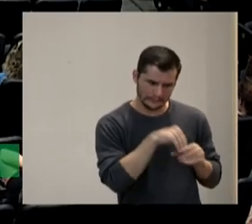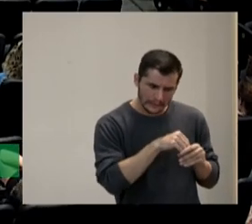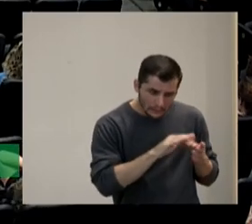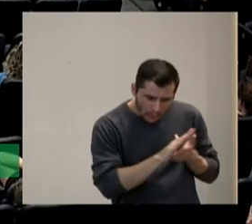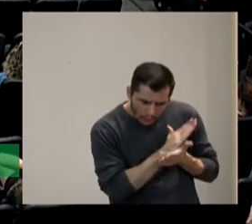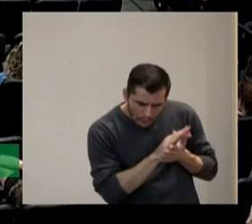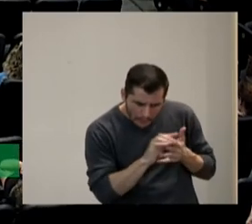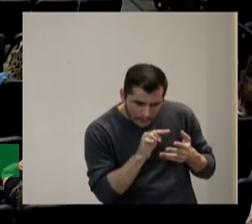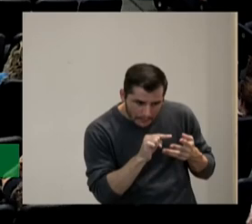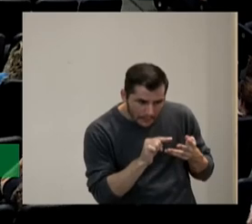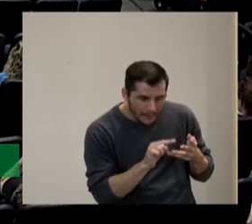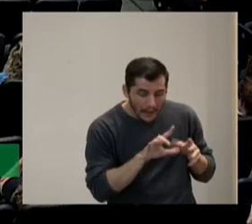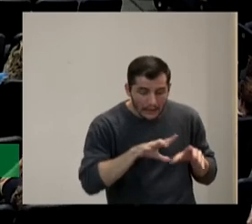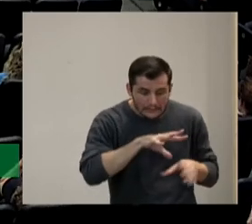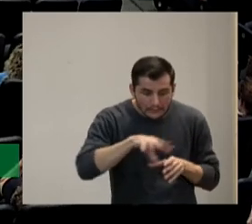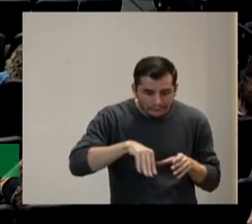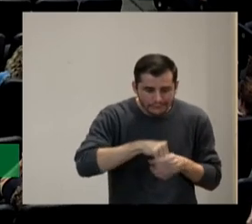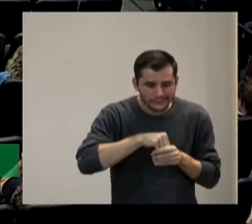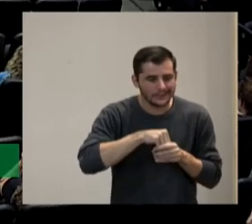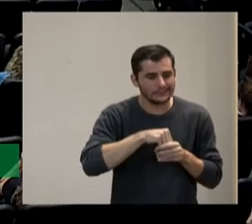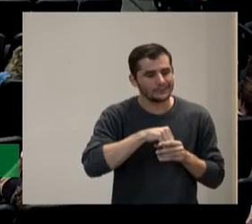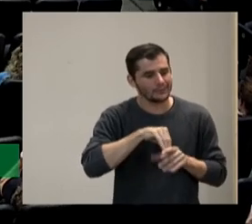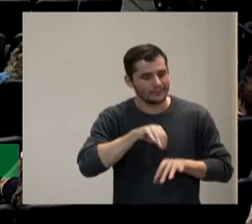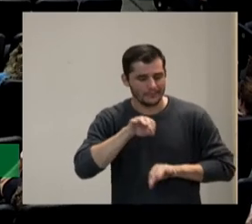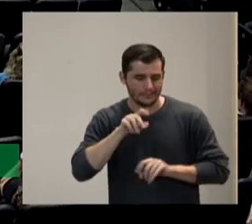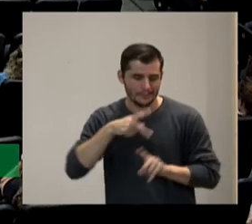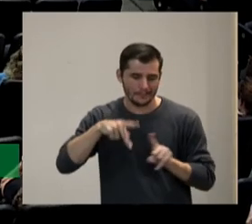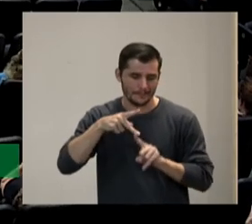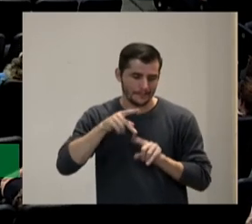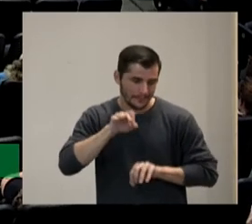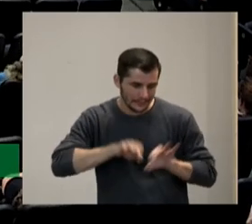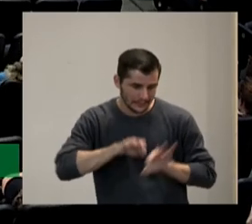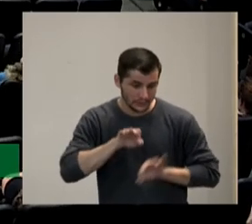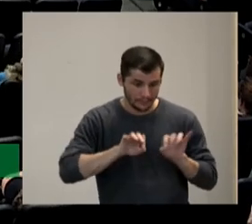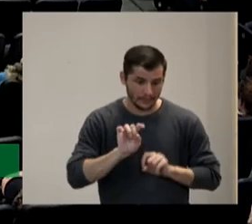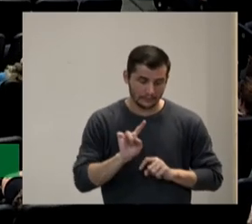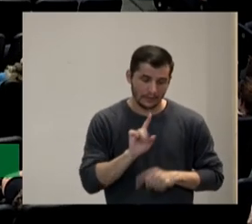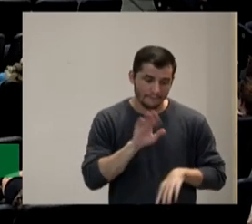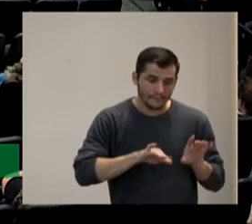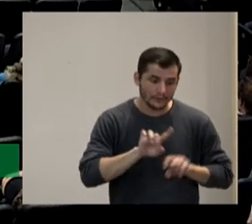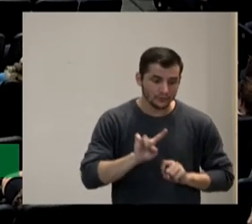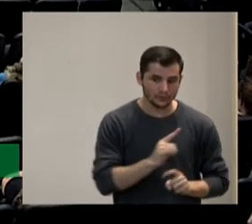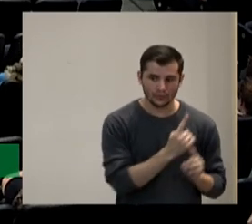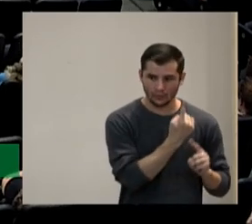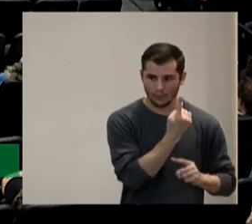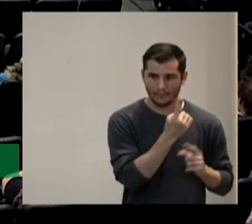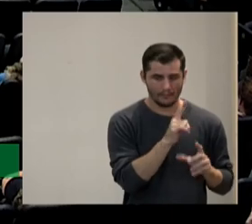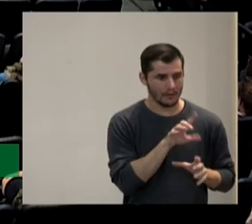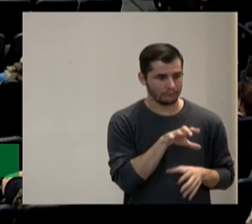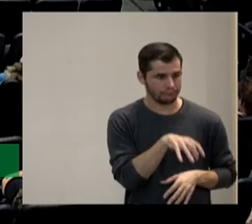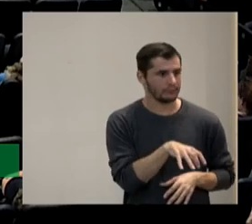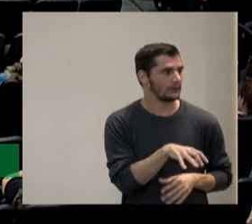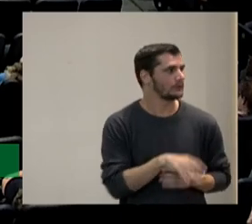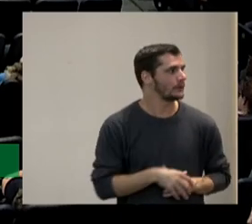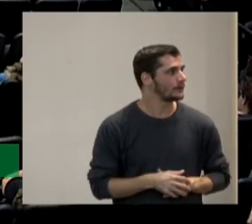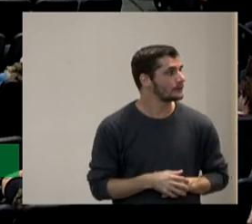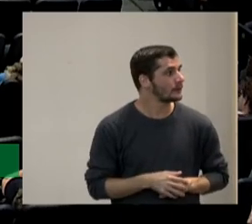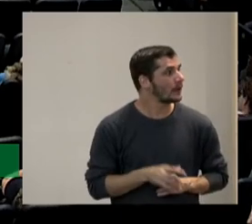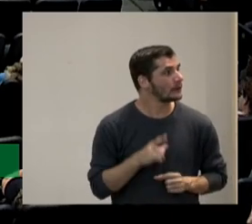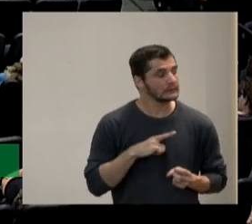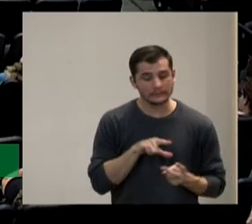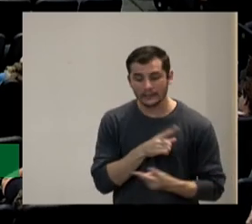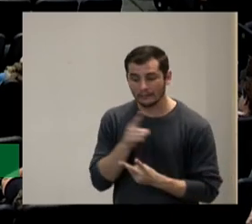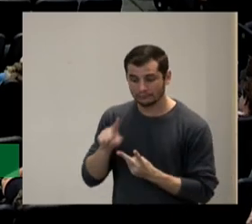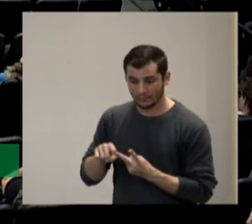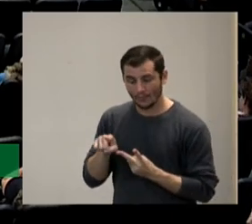aí elas incorporo dentro do meu planejamento uma unidade uma lição a outra forma de